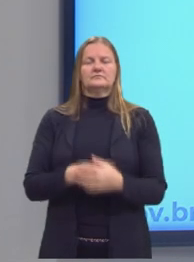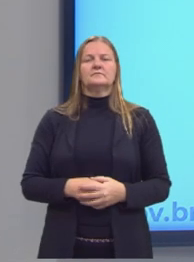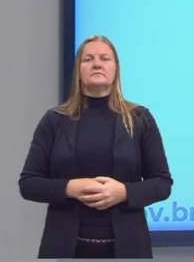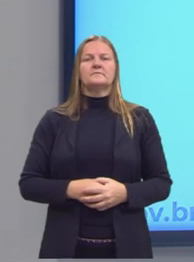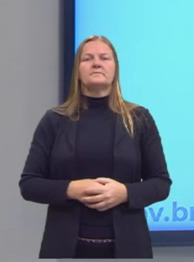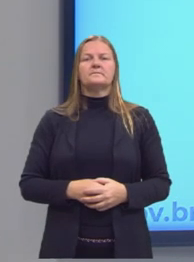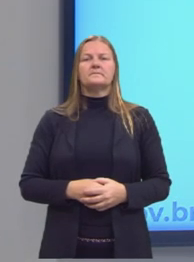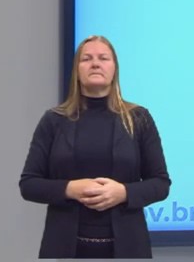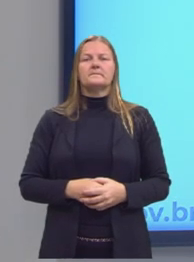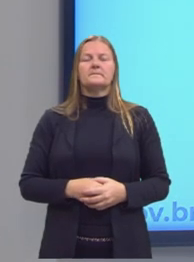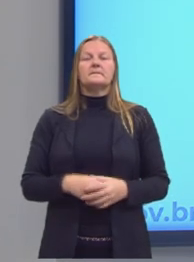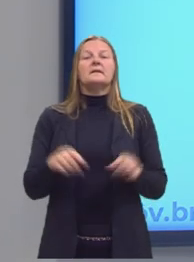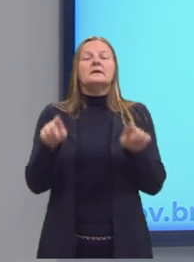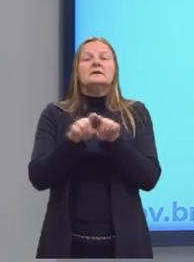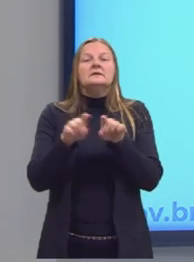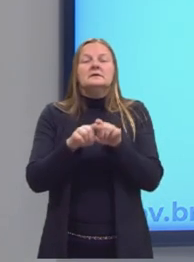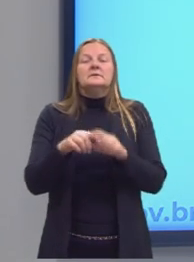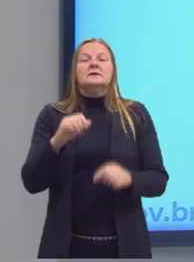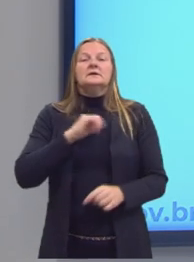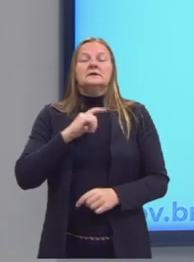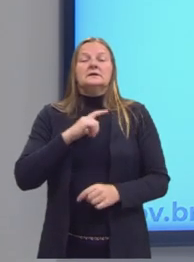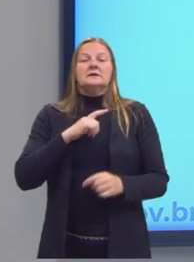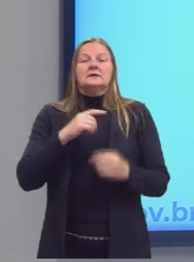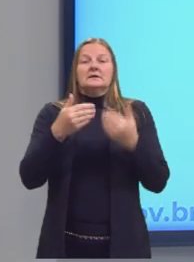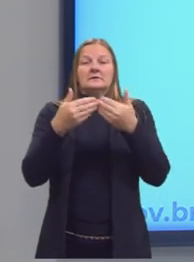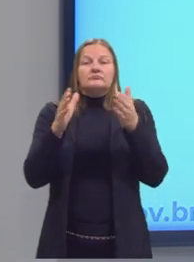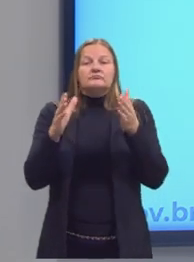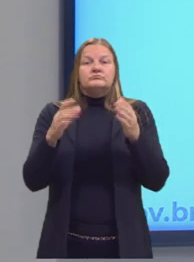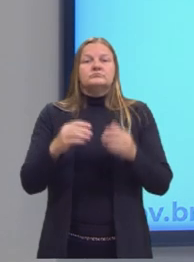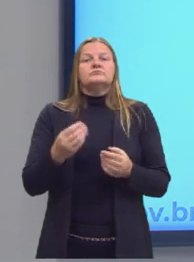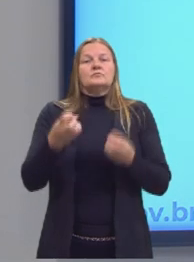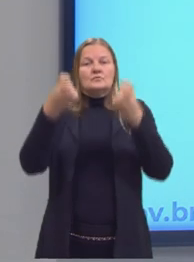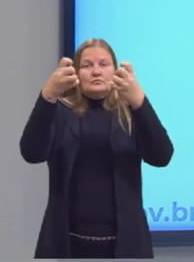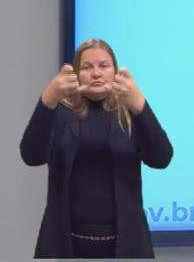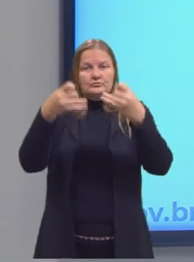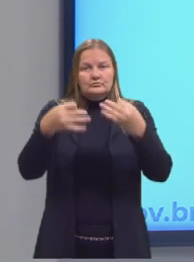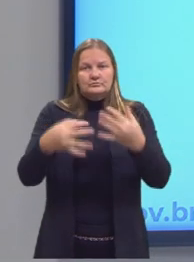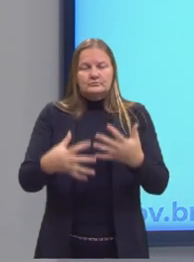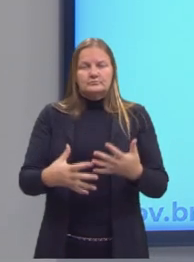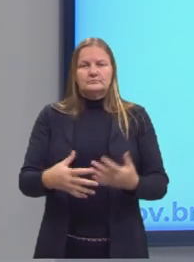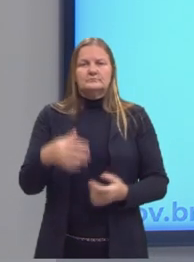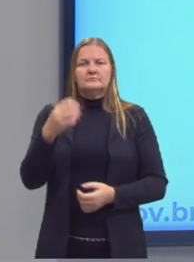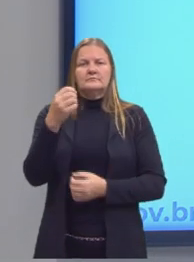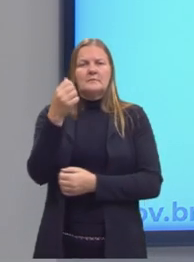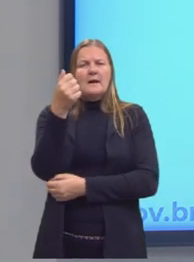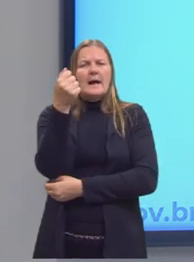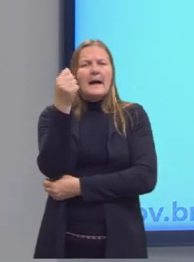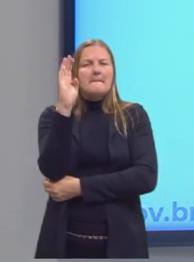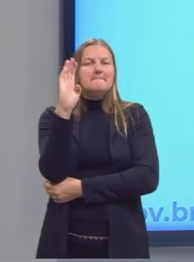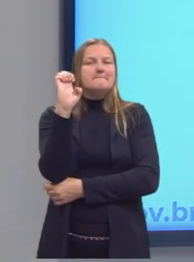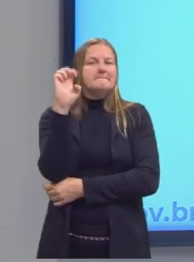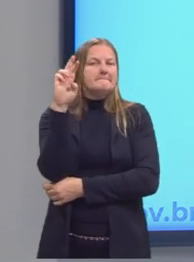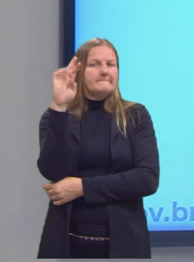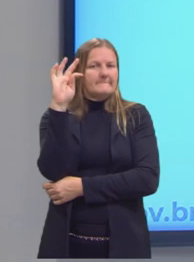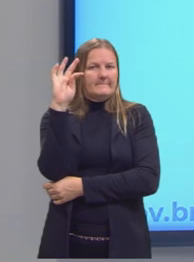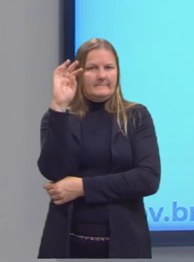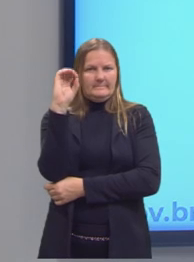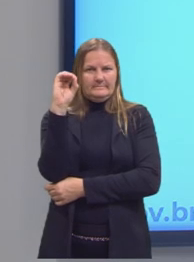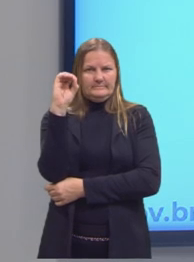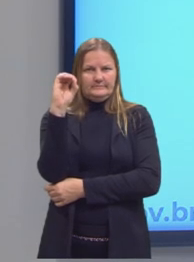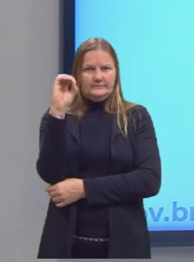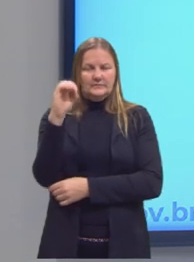Agora, nós temos, então, os intervalos abertos. Eles acontecem quando os dois valores das